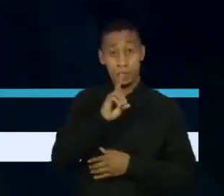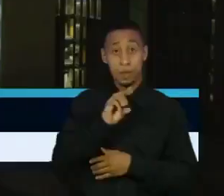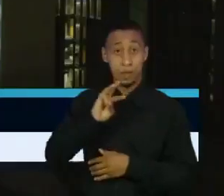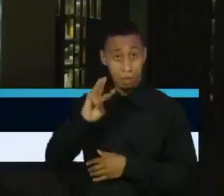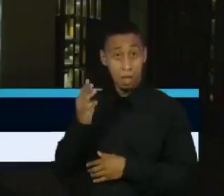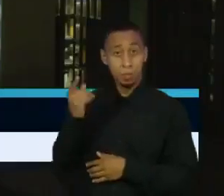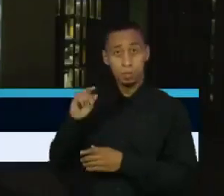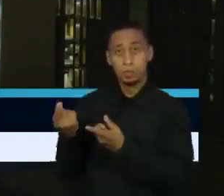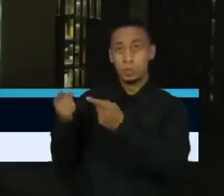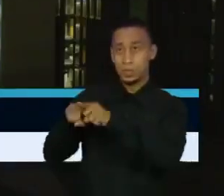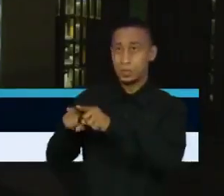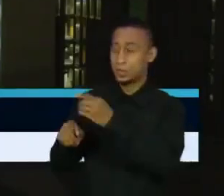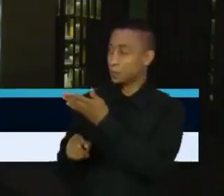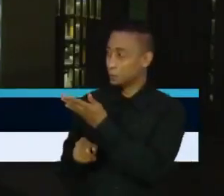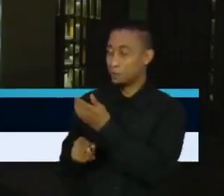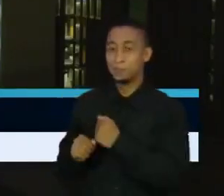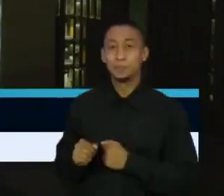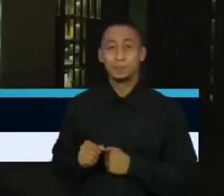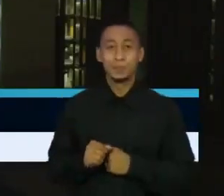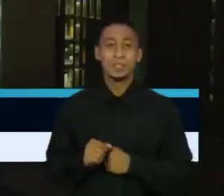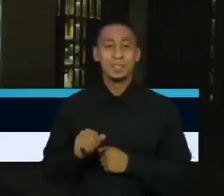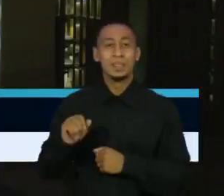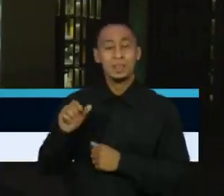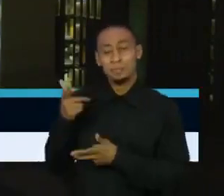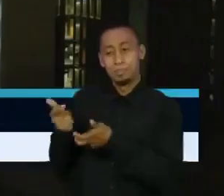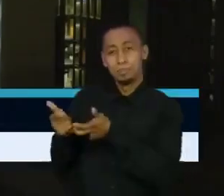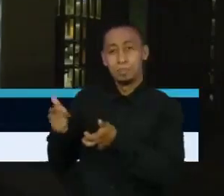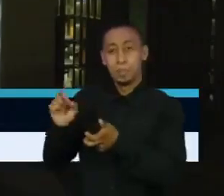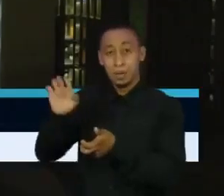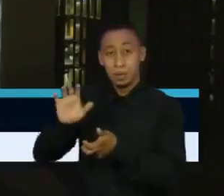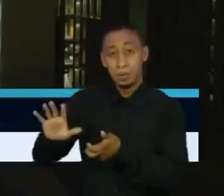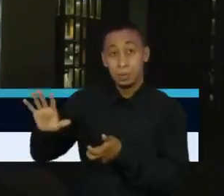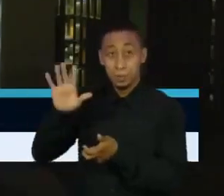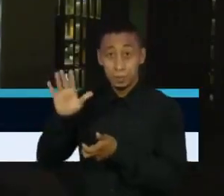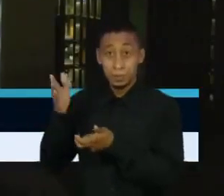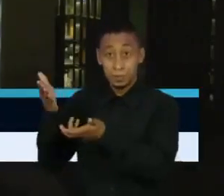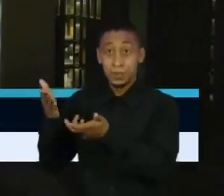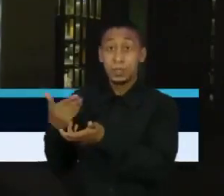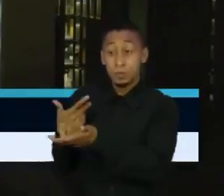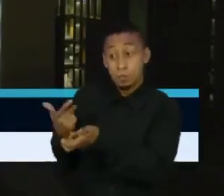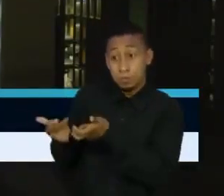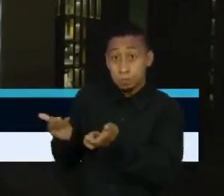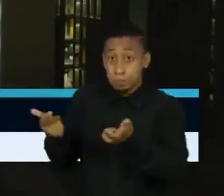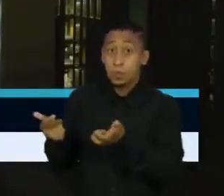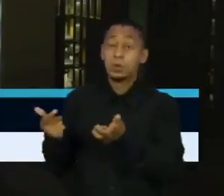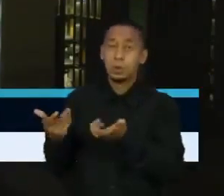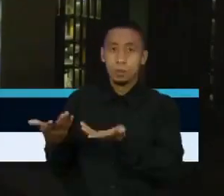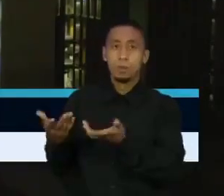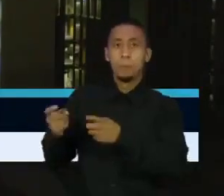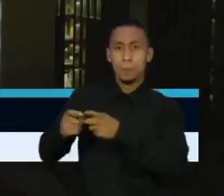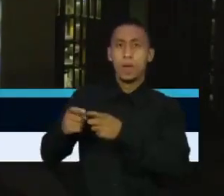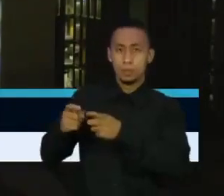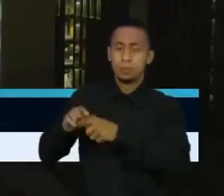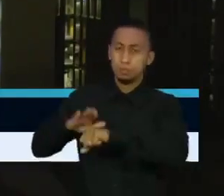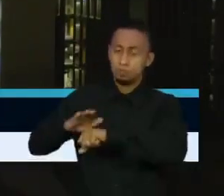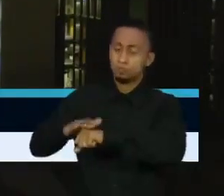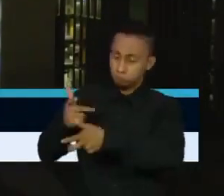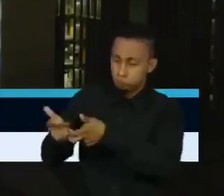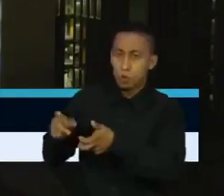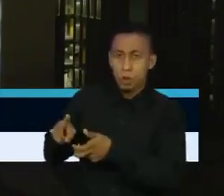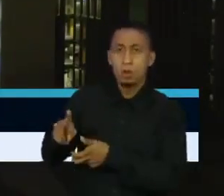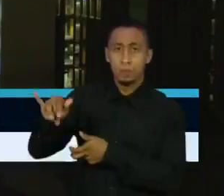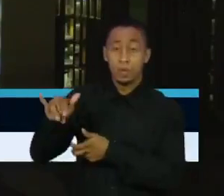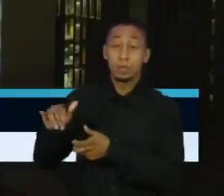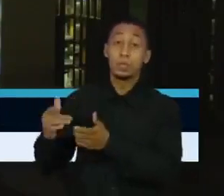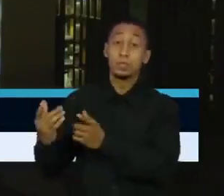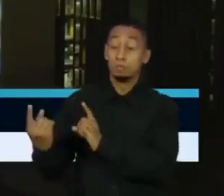na Alemanha. A campanha de imunização contra a covid-19 será reforçada pelos médicos na Alemanha. A vacinação nos